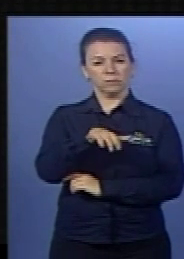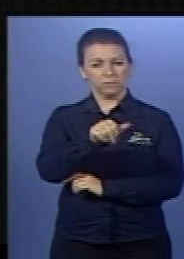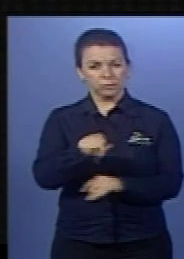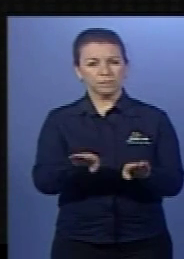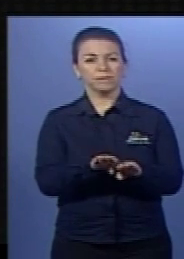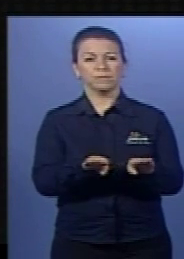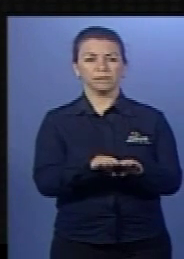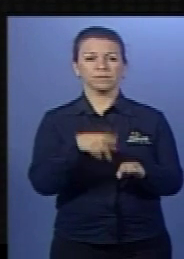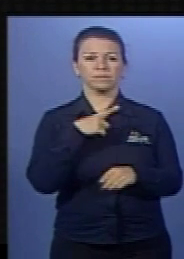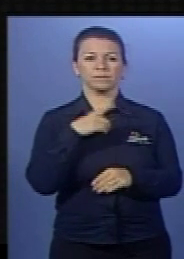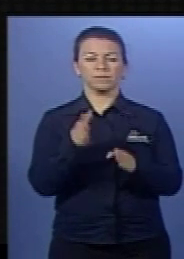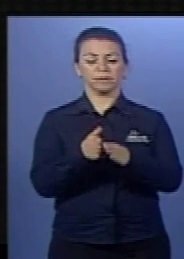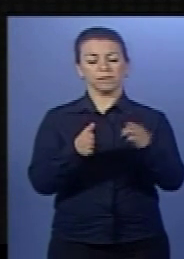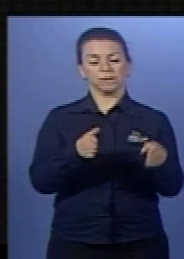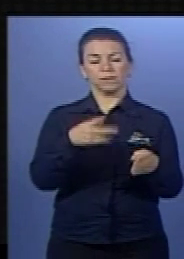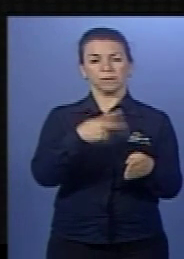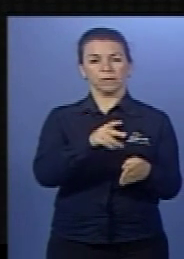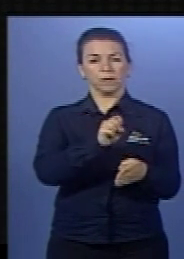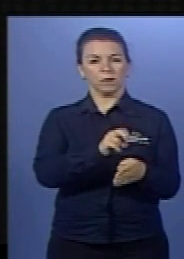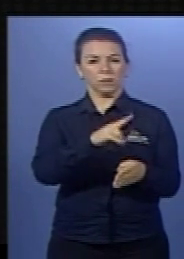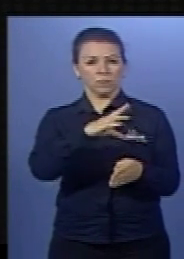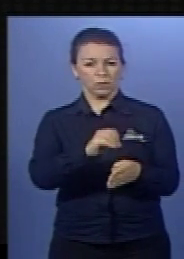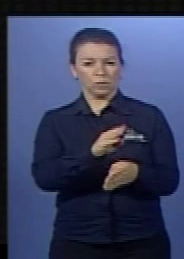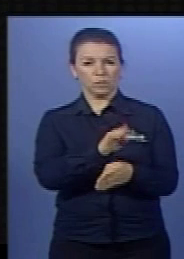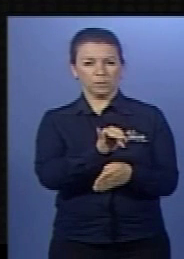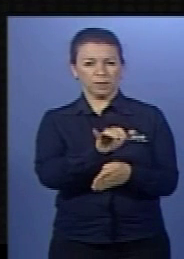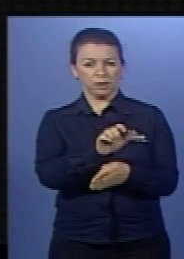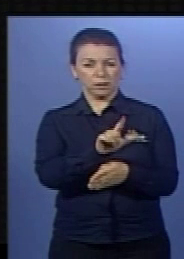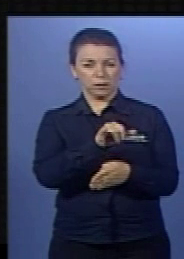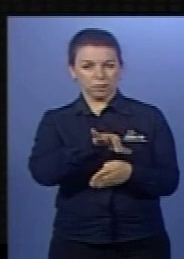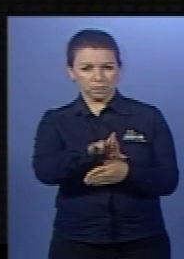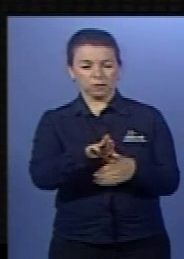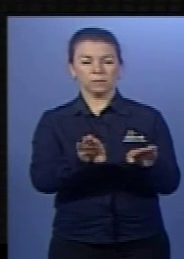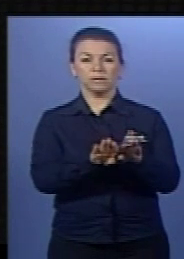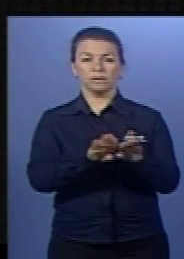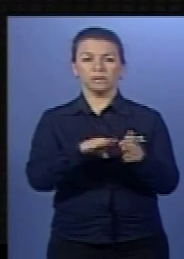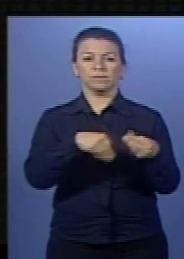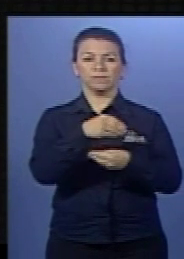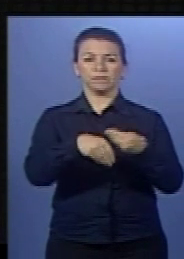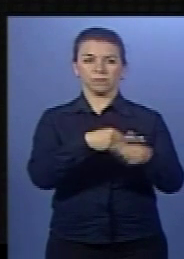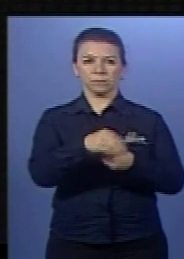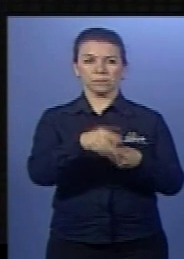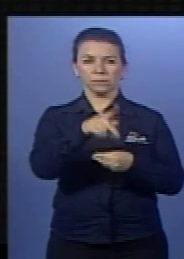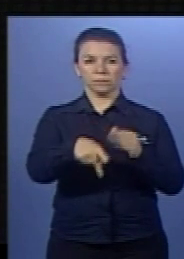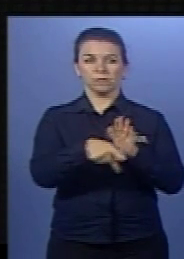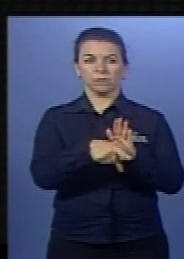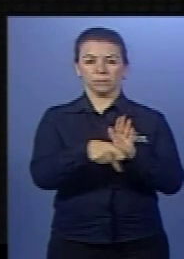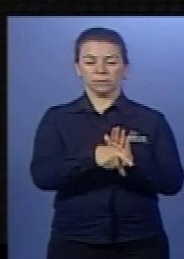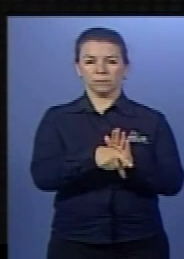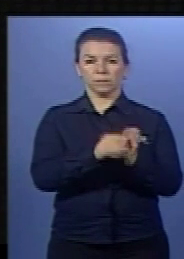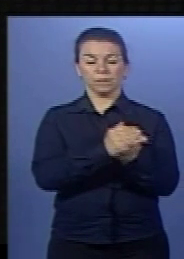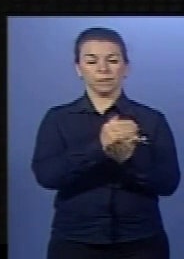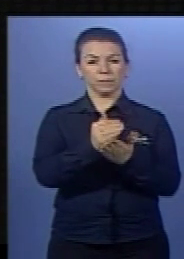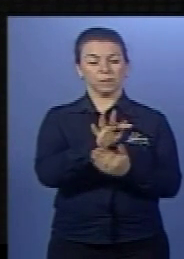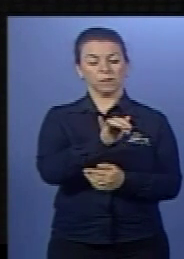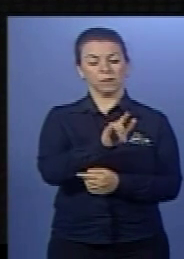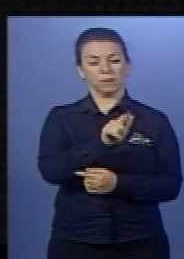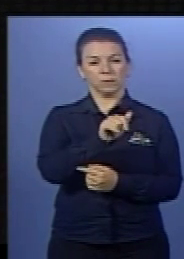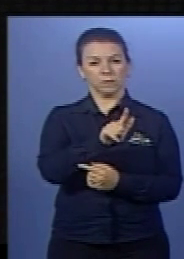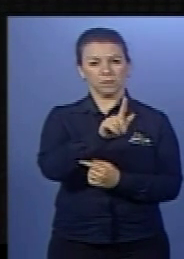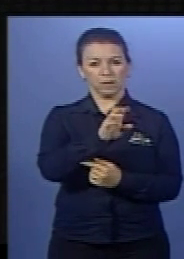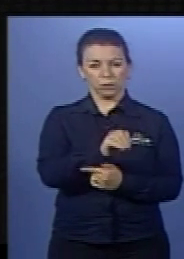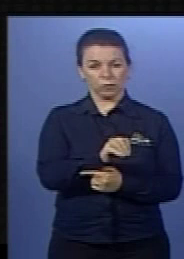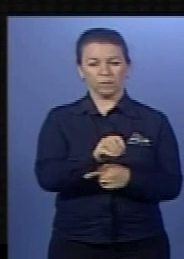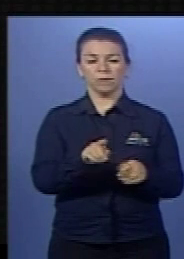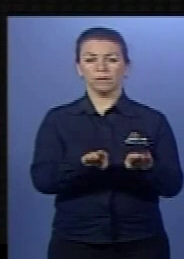vir o suco biliar, que está armazenado na vesícula biliar, que tem origem do fígado, mas é armazenado na